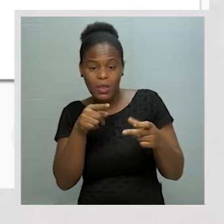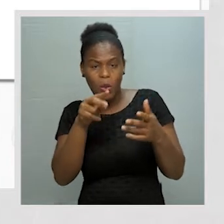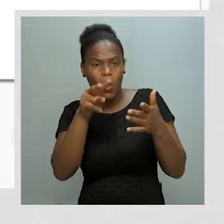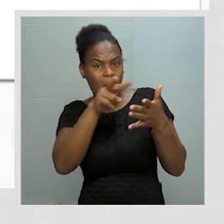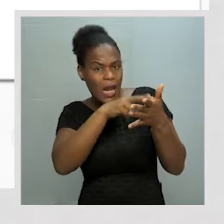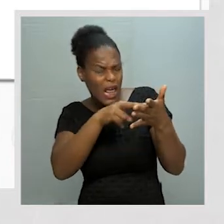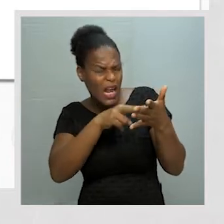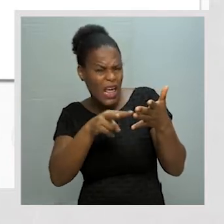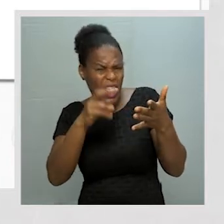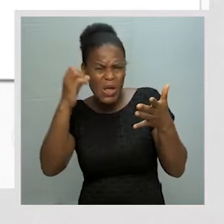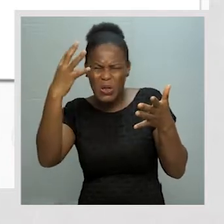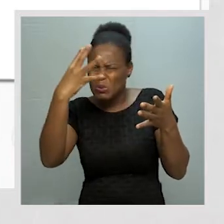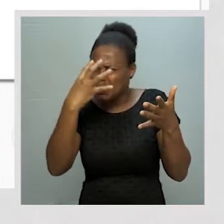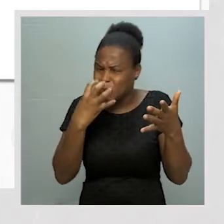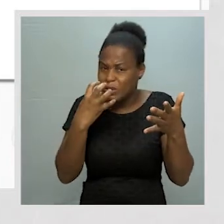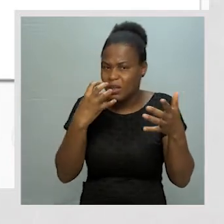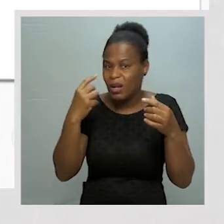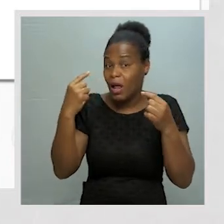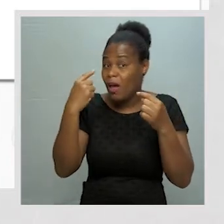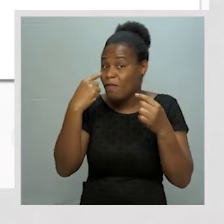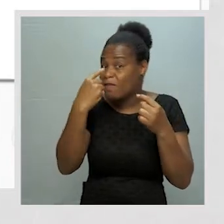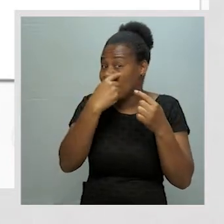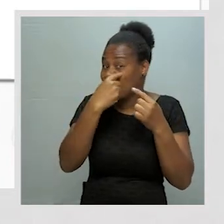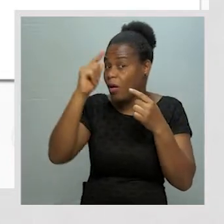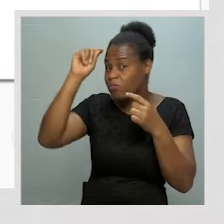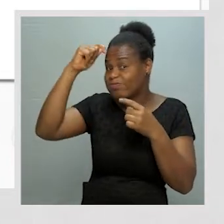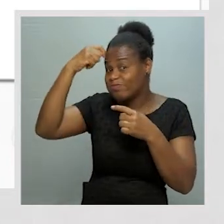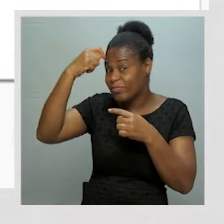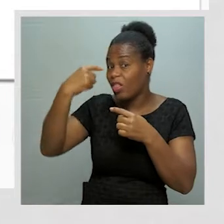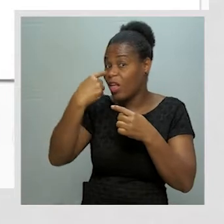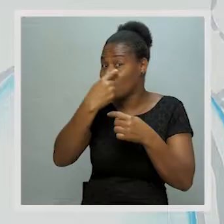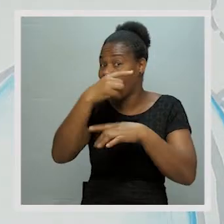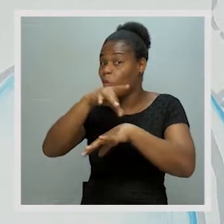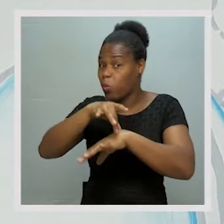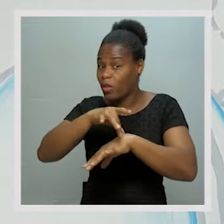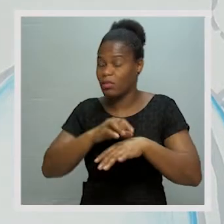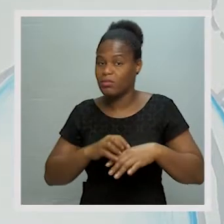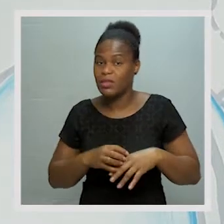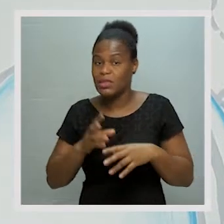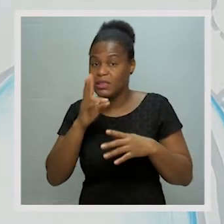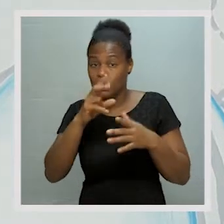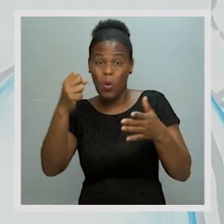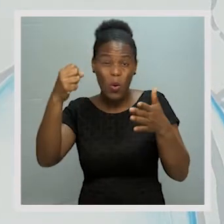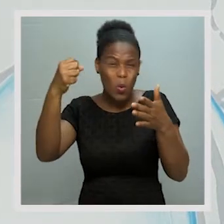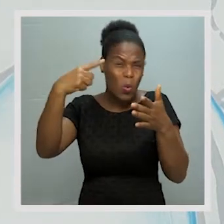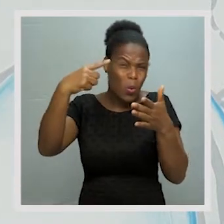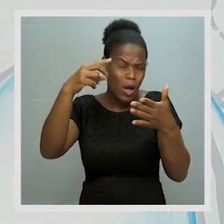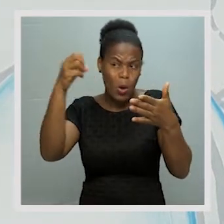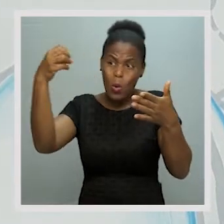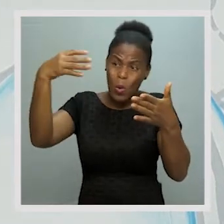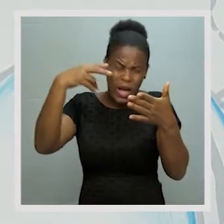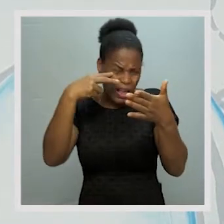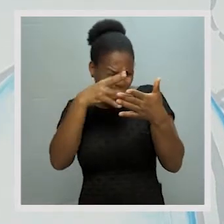Ler com pouca luz prejudica ou prejudica a visão. Ou essa alerta. Temos uma alerta aqui de